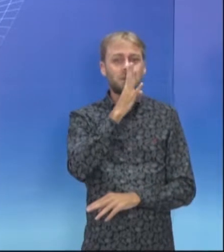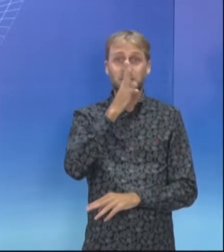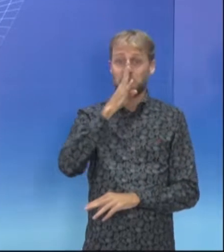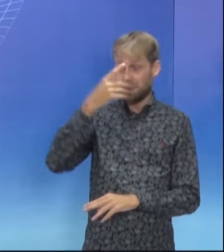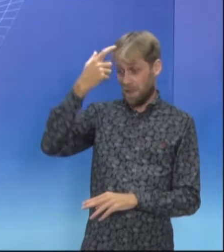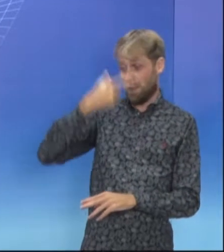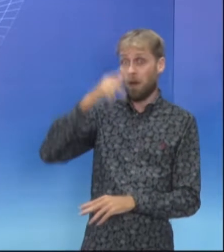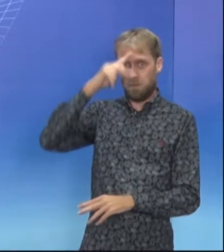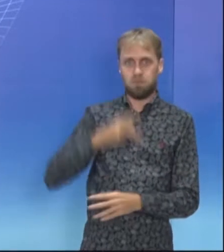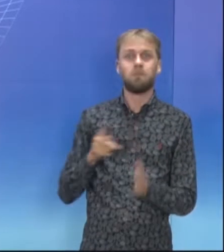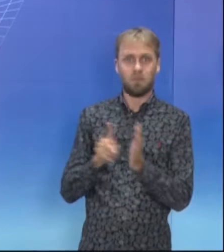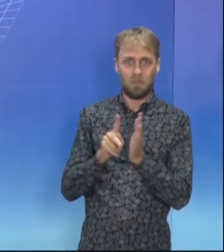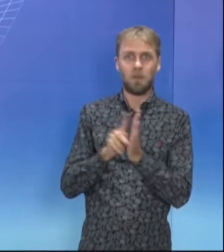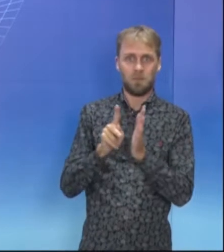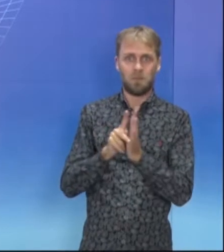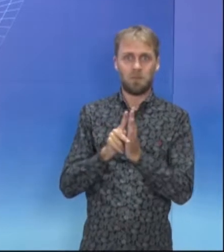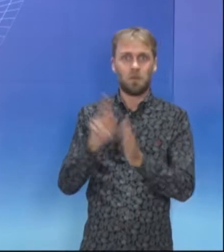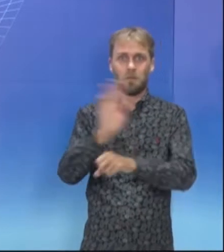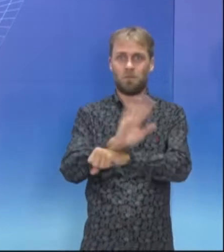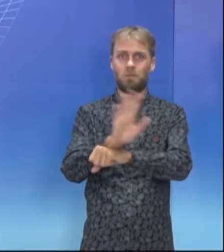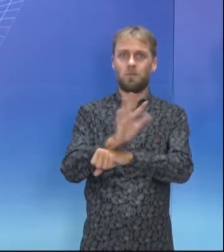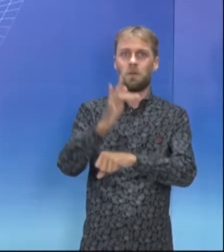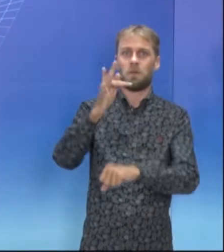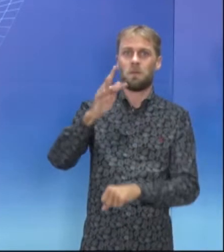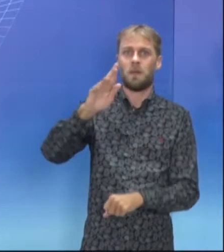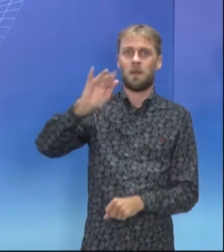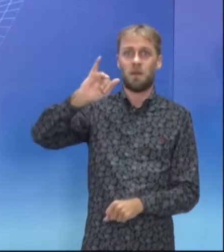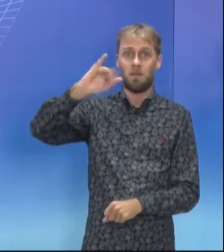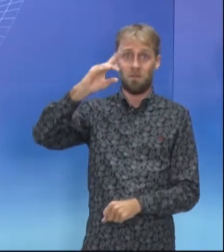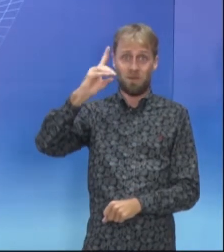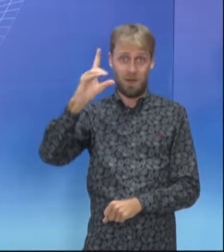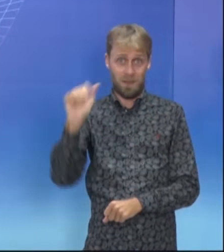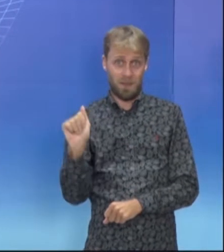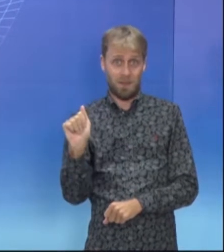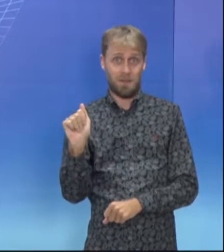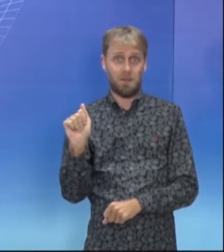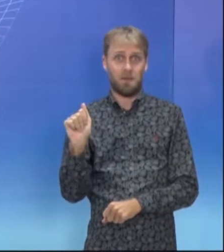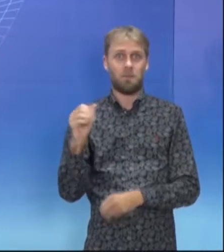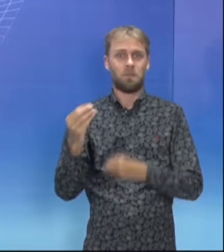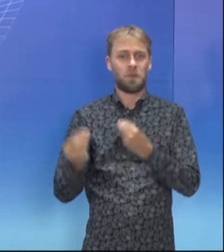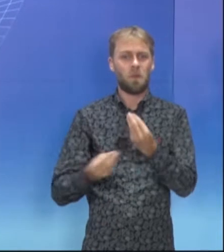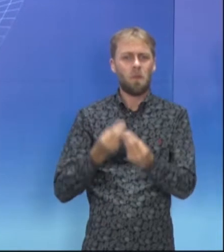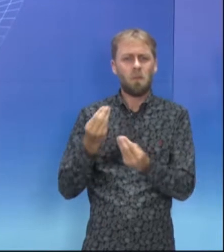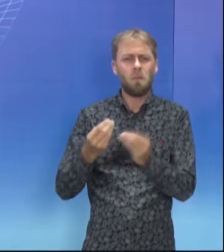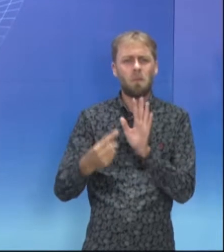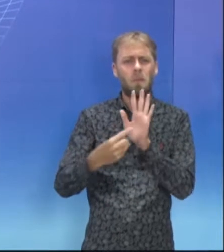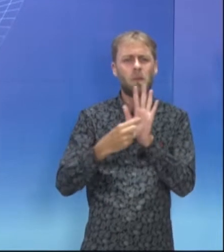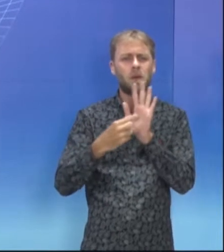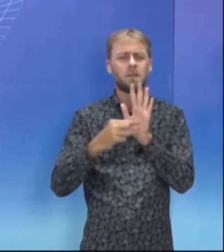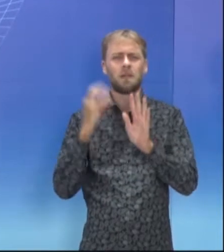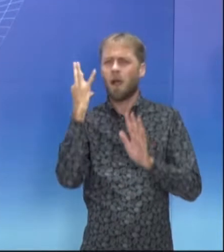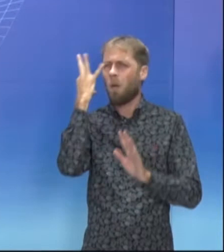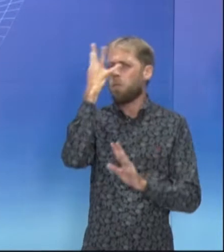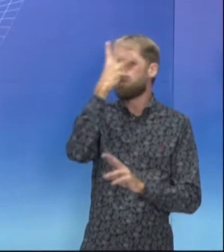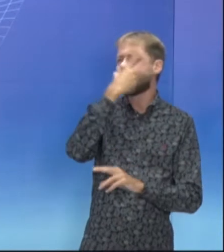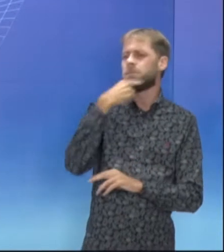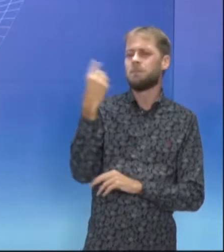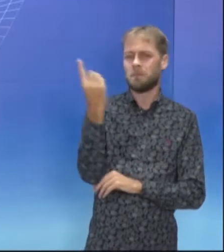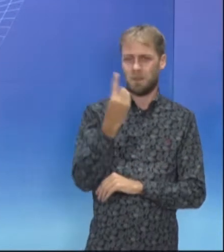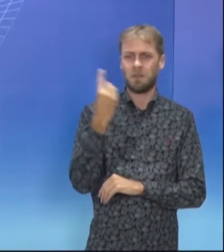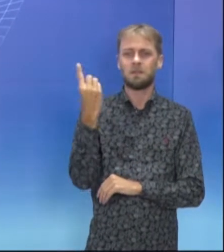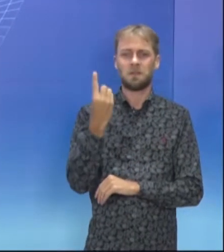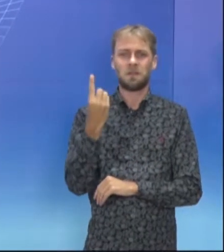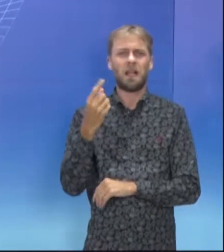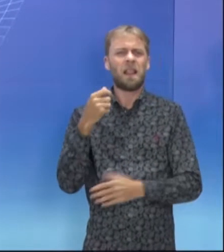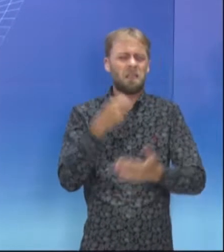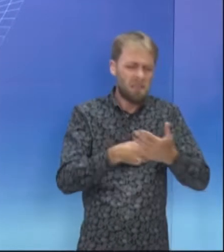em mim no filme foi o conforto e a celebração de suas próprias boas unidas. Ela não